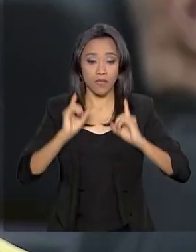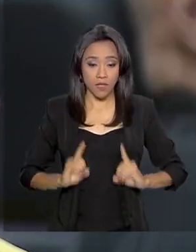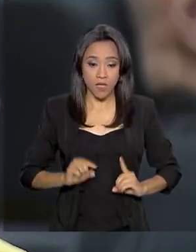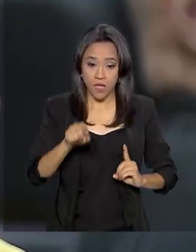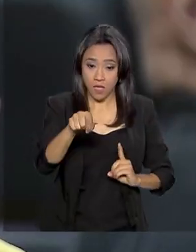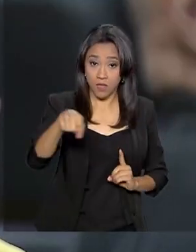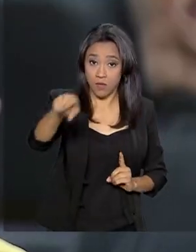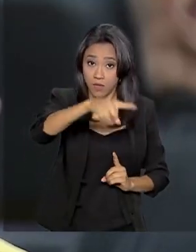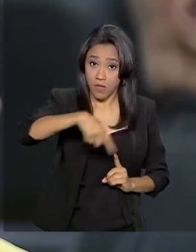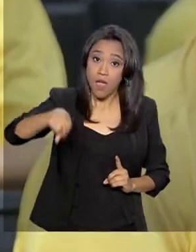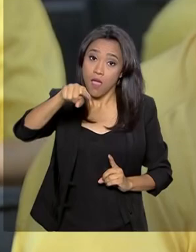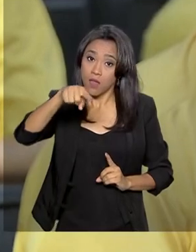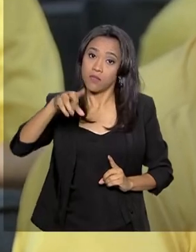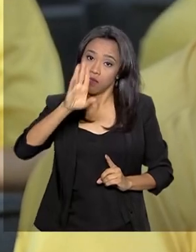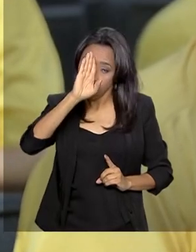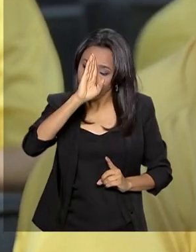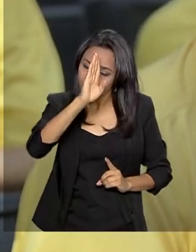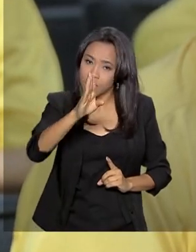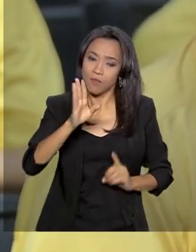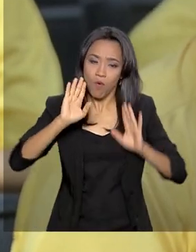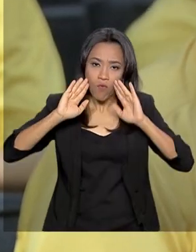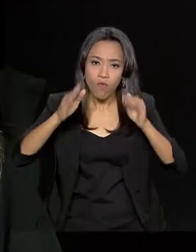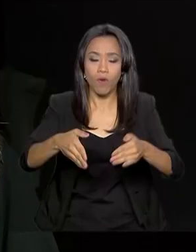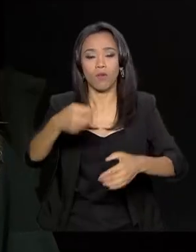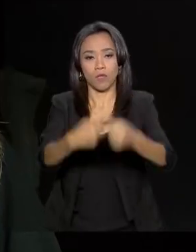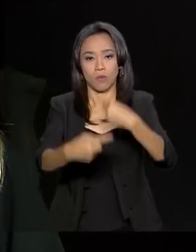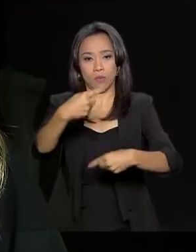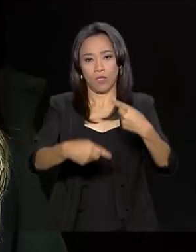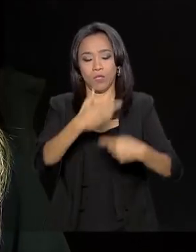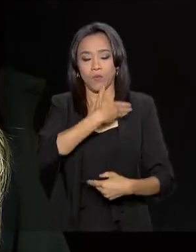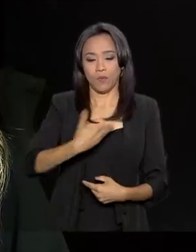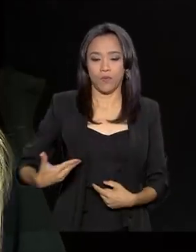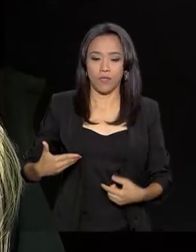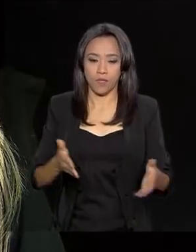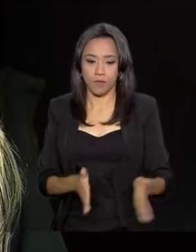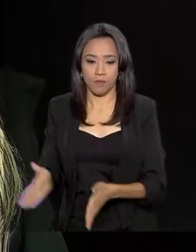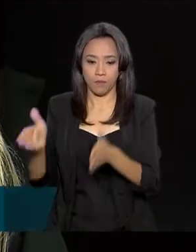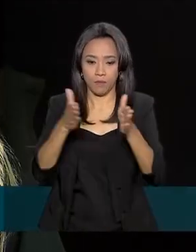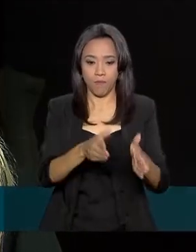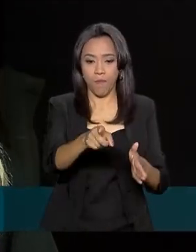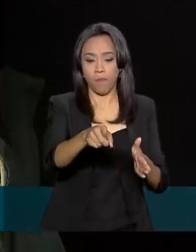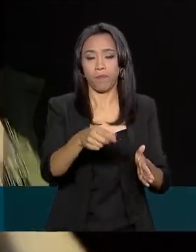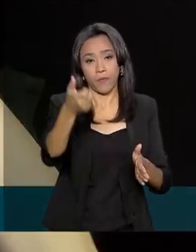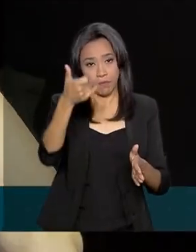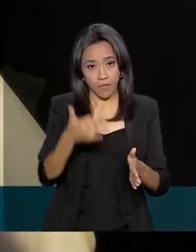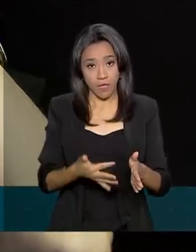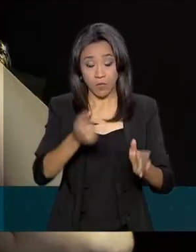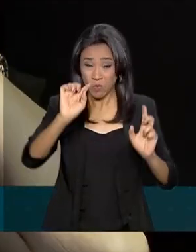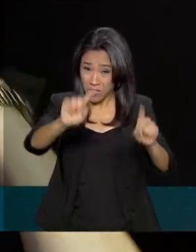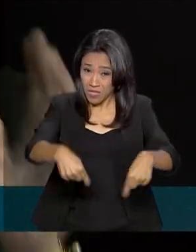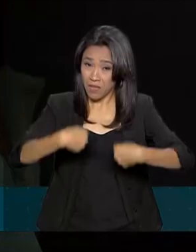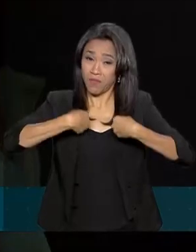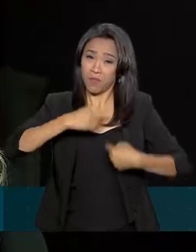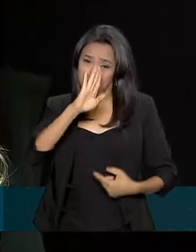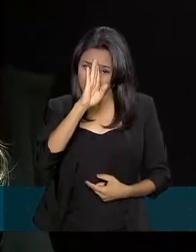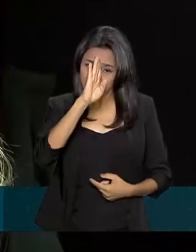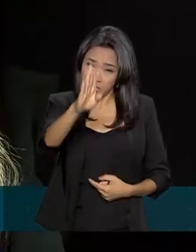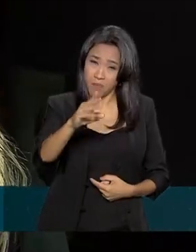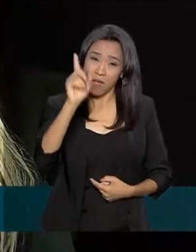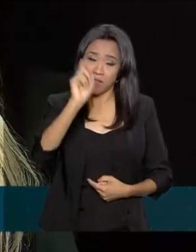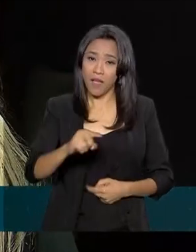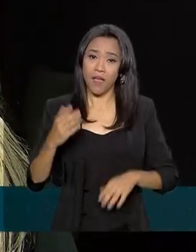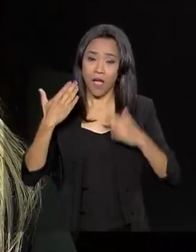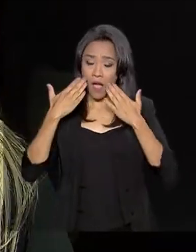protagonistas na implementação das políticas públicas. Os desafios principais que nós encontramos é a questão da